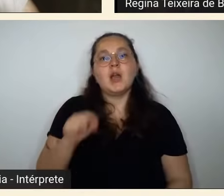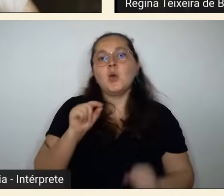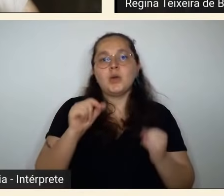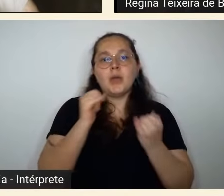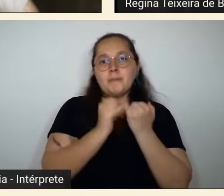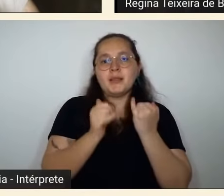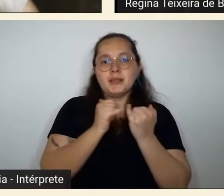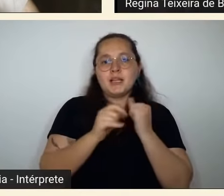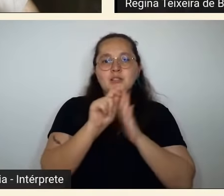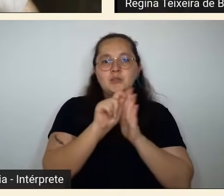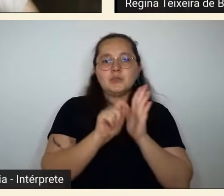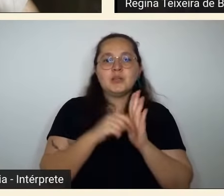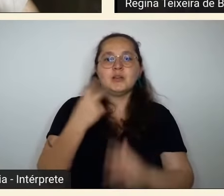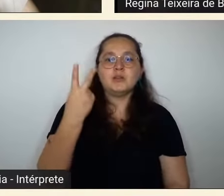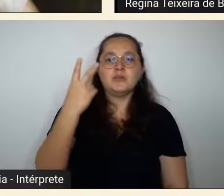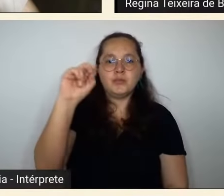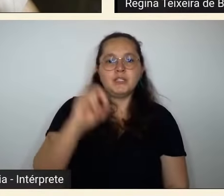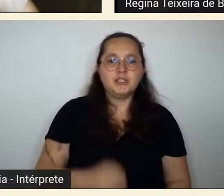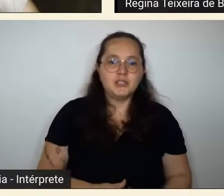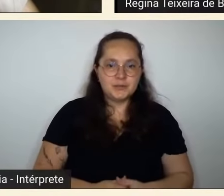eu acho